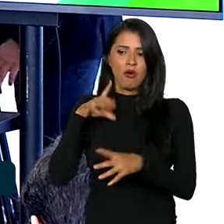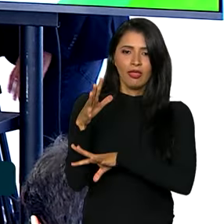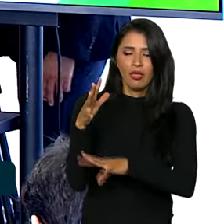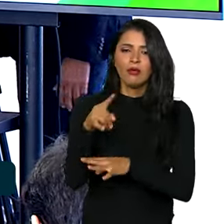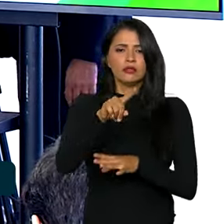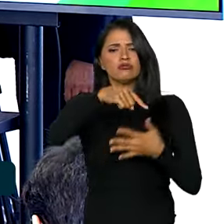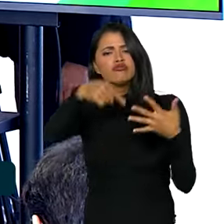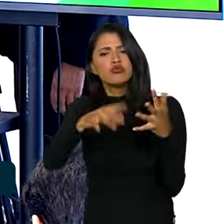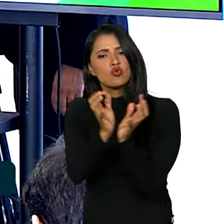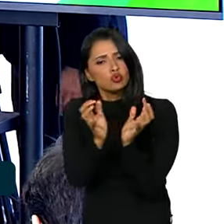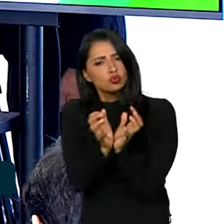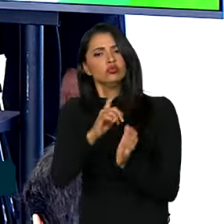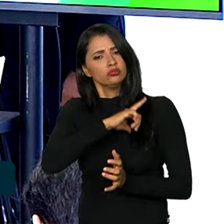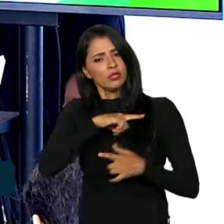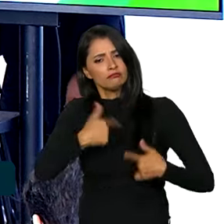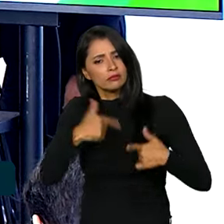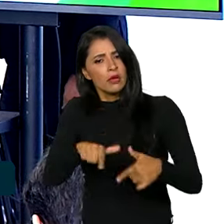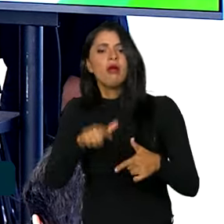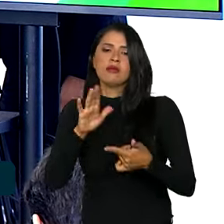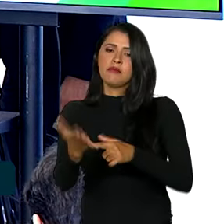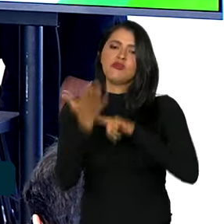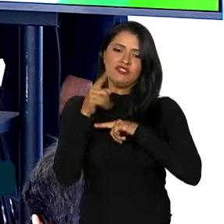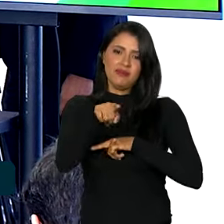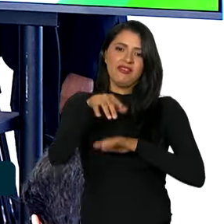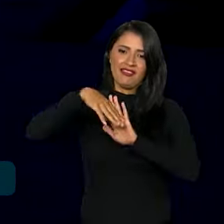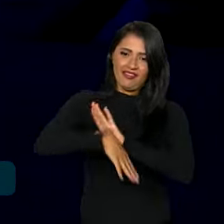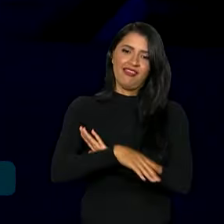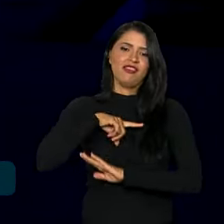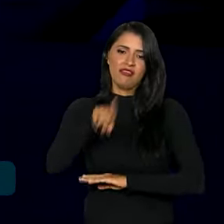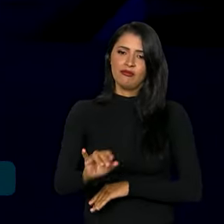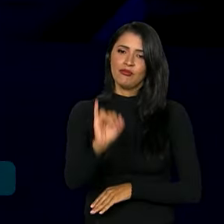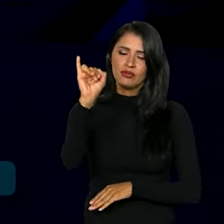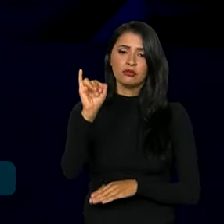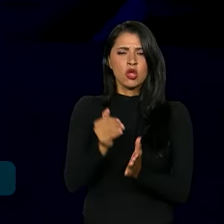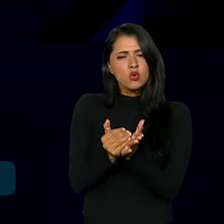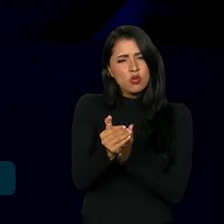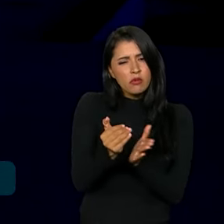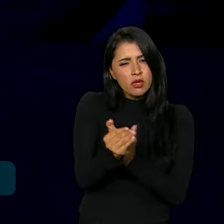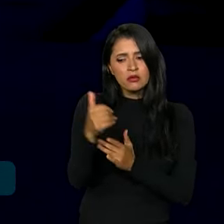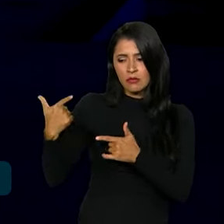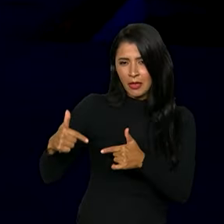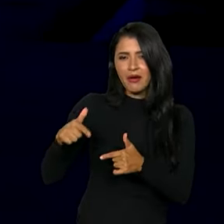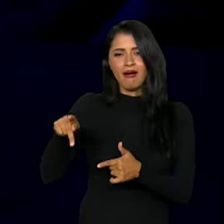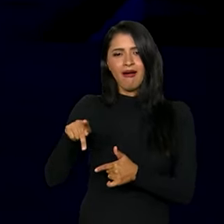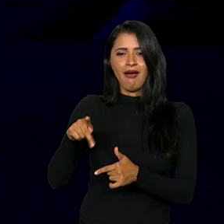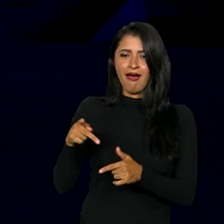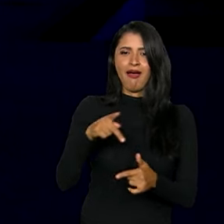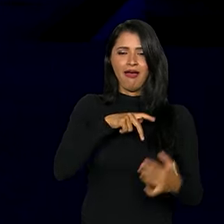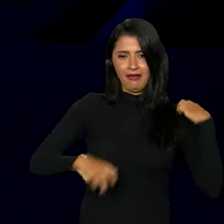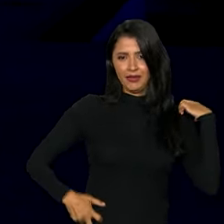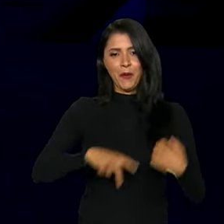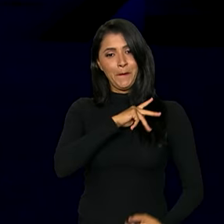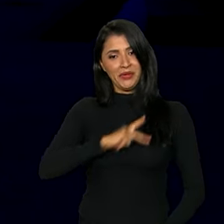é um conjunto de ações que refletem também essa queda importante. Desde o início do mandato, o presidente Lula fez